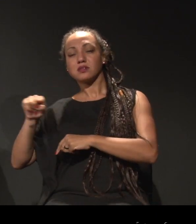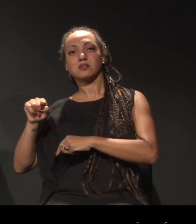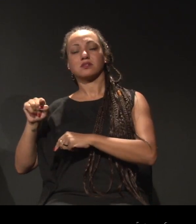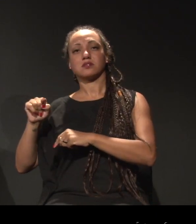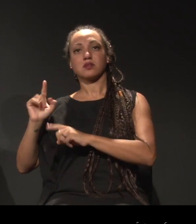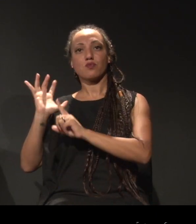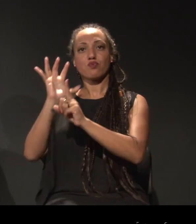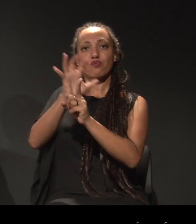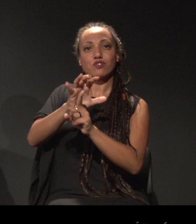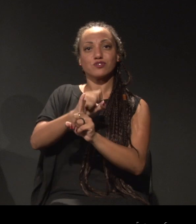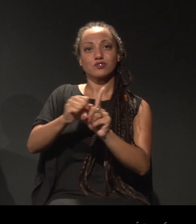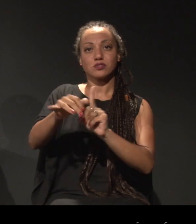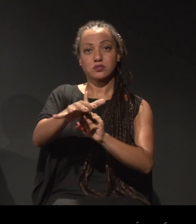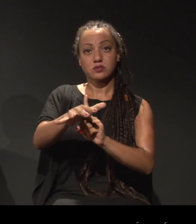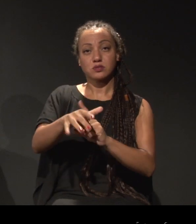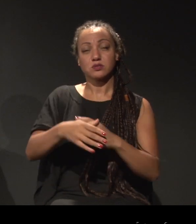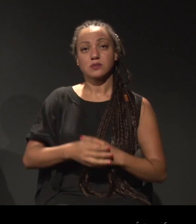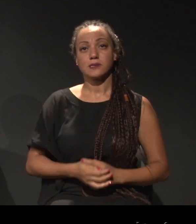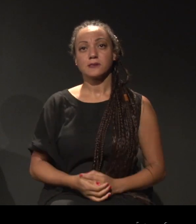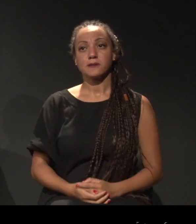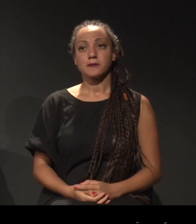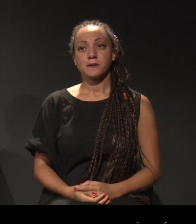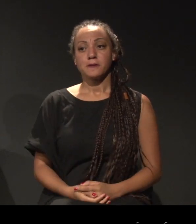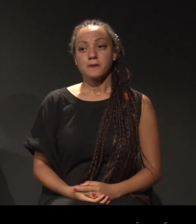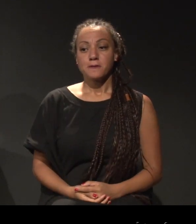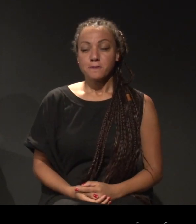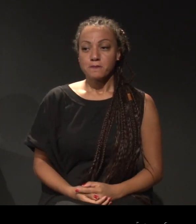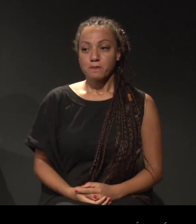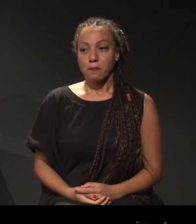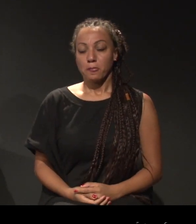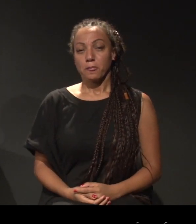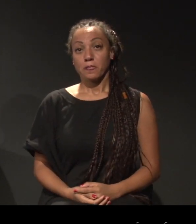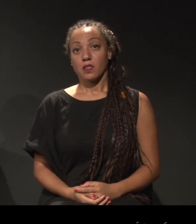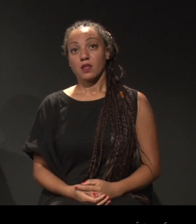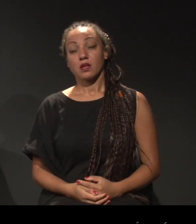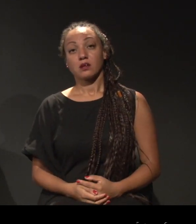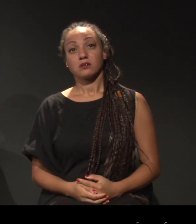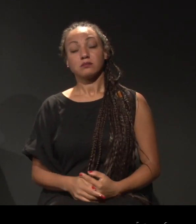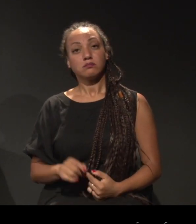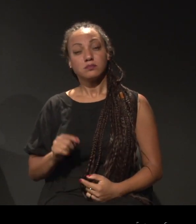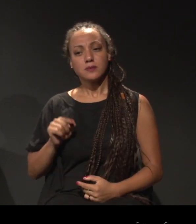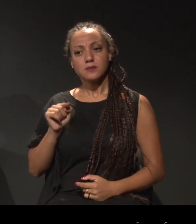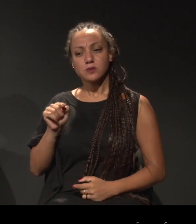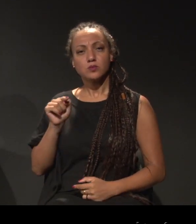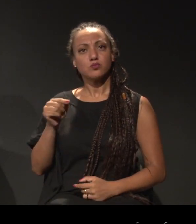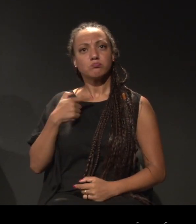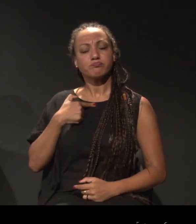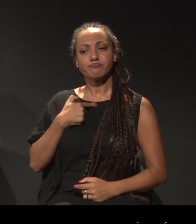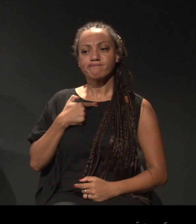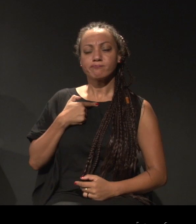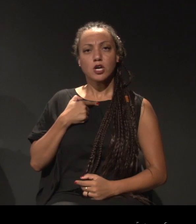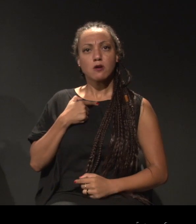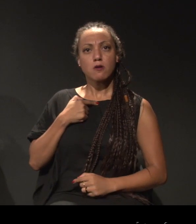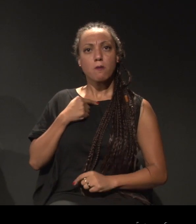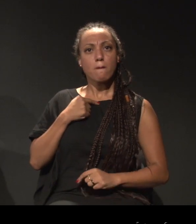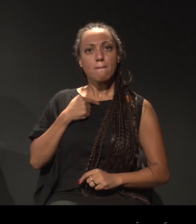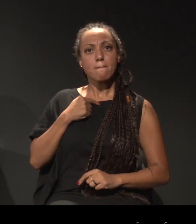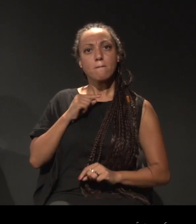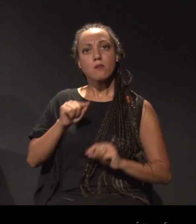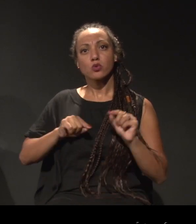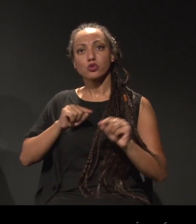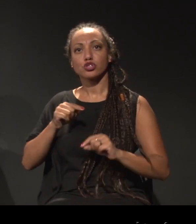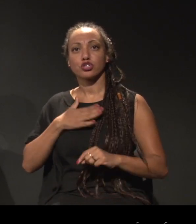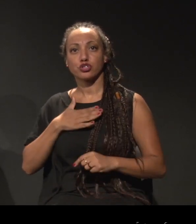E é assim... Isso foi o grande mote que eu vou...